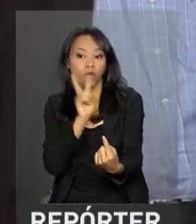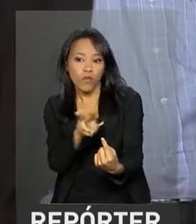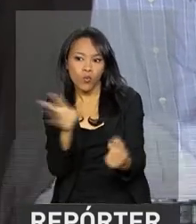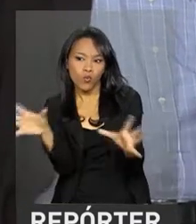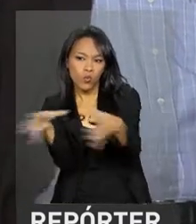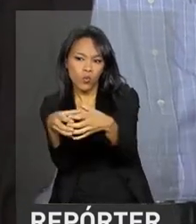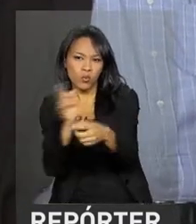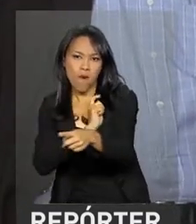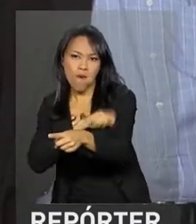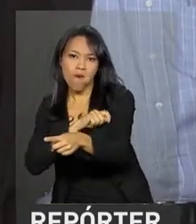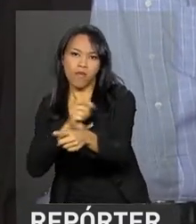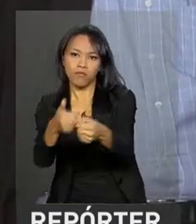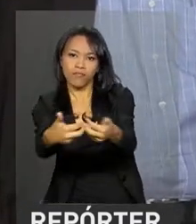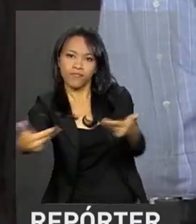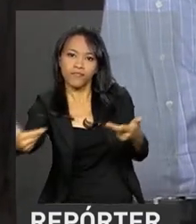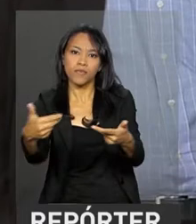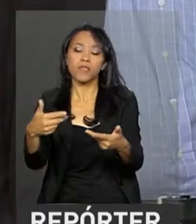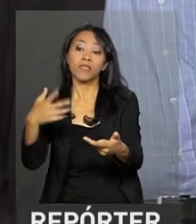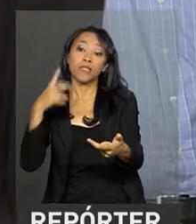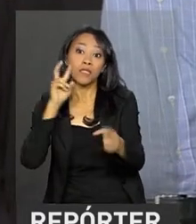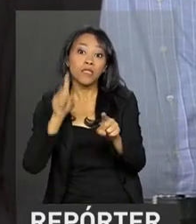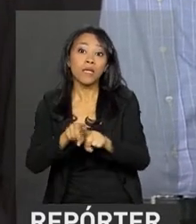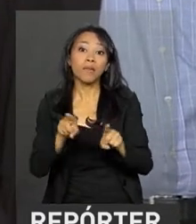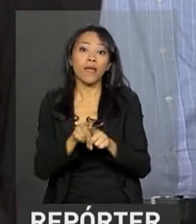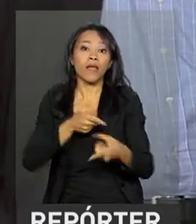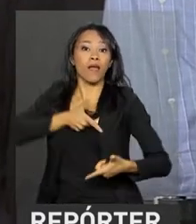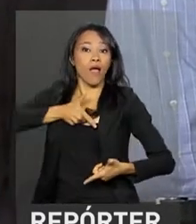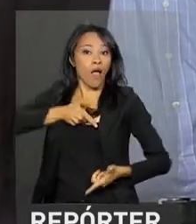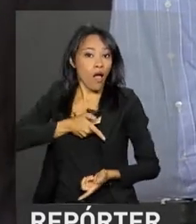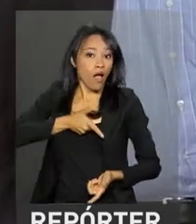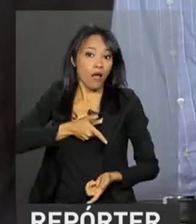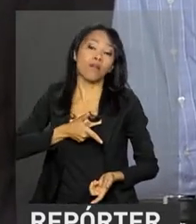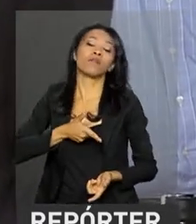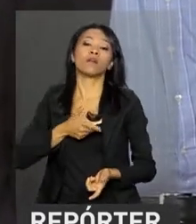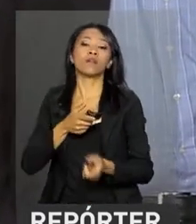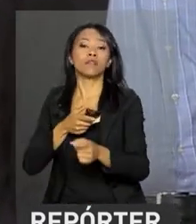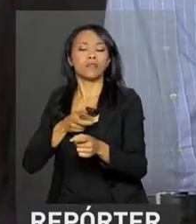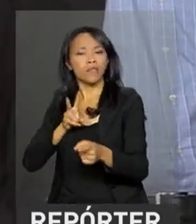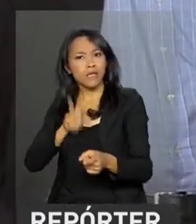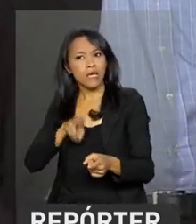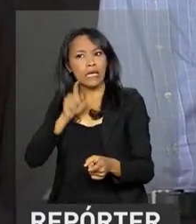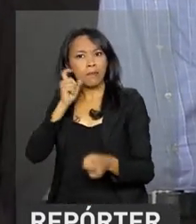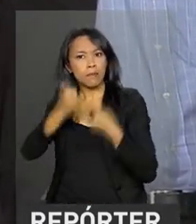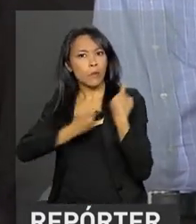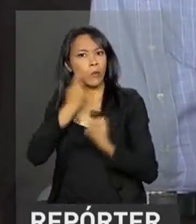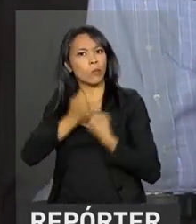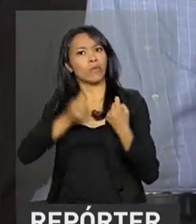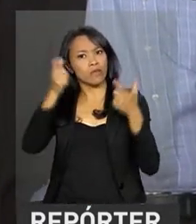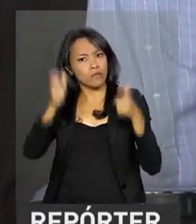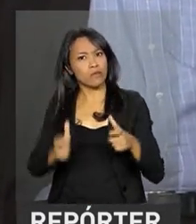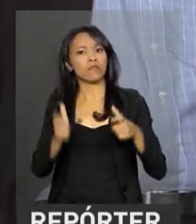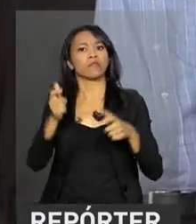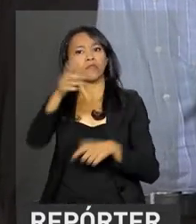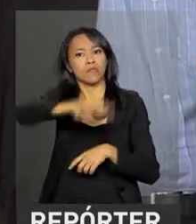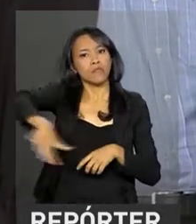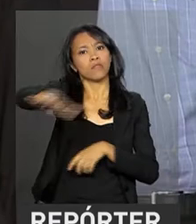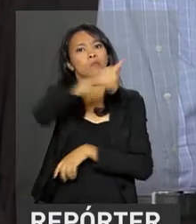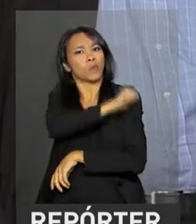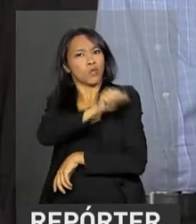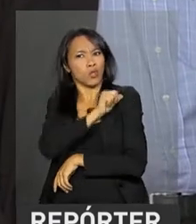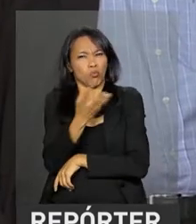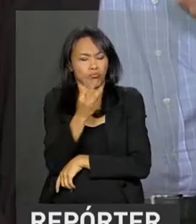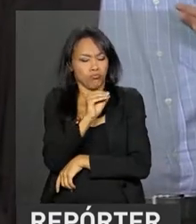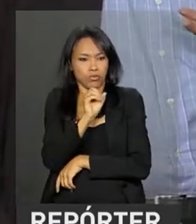criminosas, à questão das armas, porque é um tópico, prefeito, muito preocupante aqui no Rio de Janeiro, o número de armas